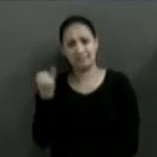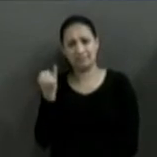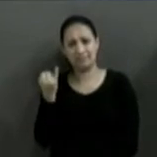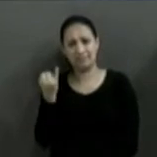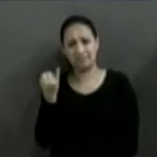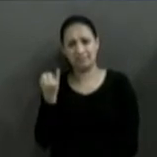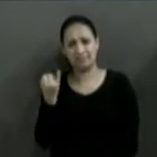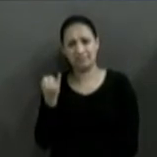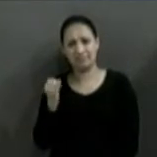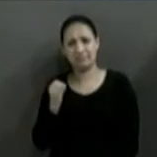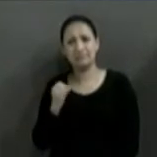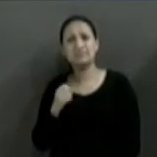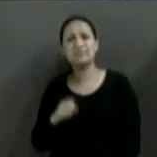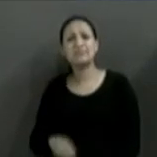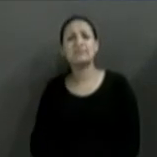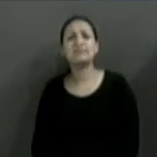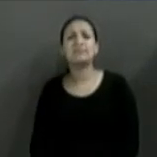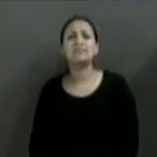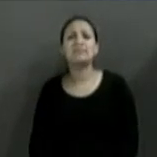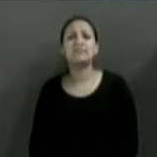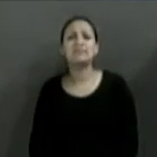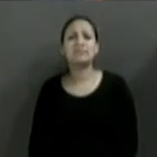ver a tua posição em relação a esse tema.